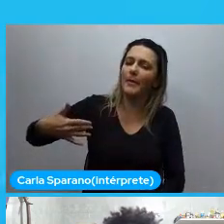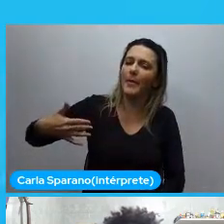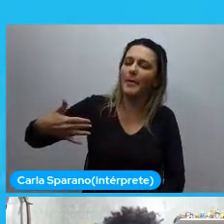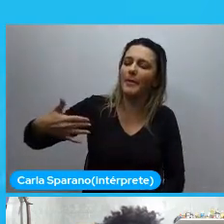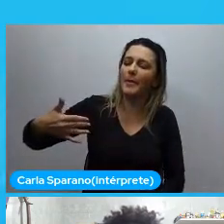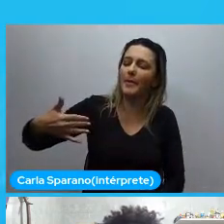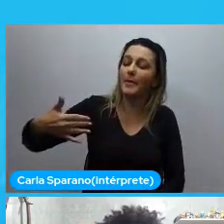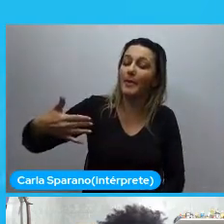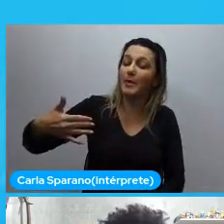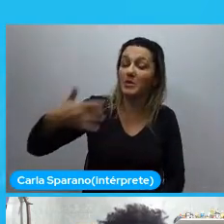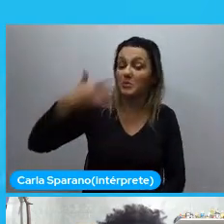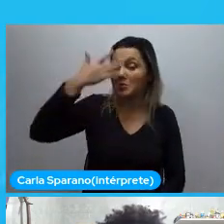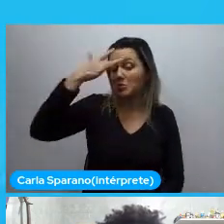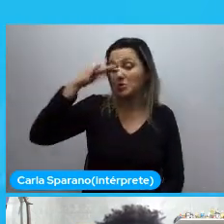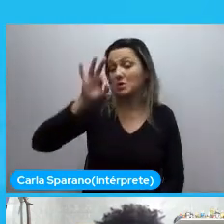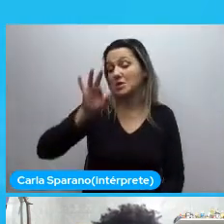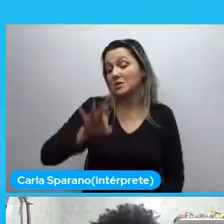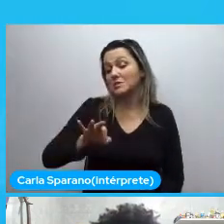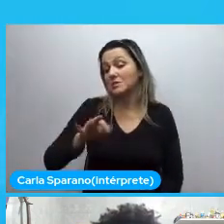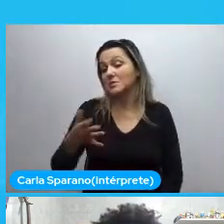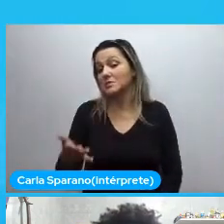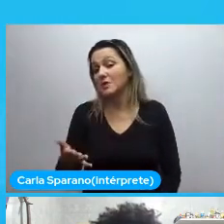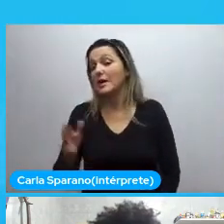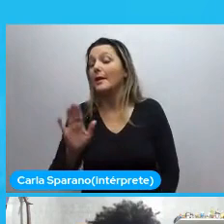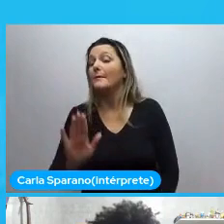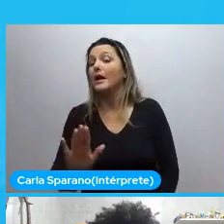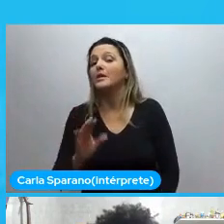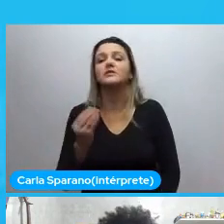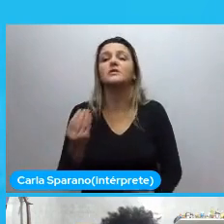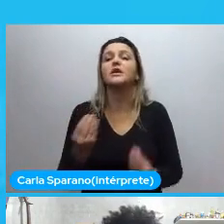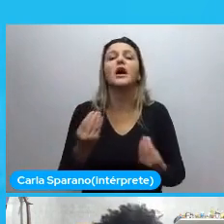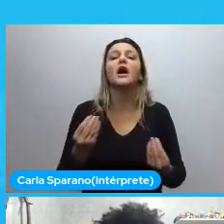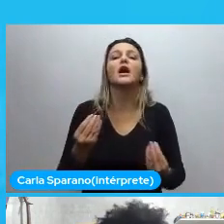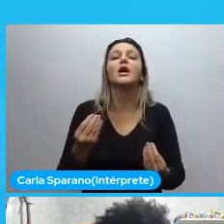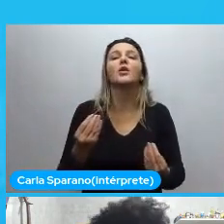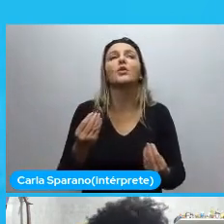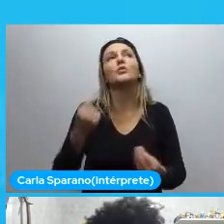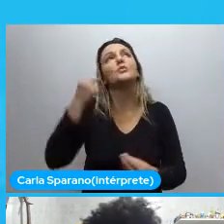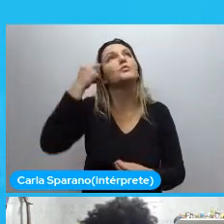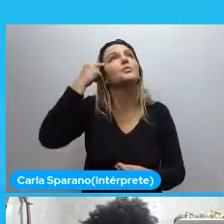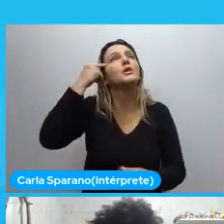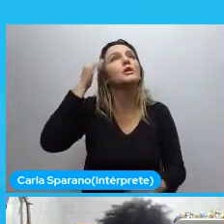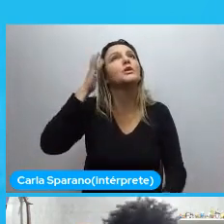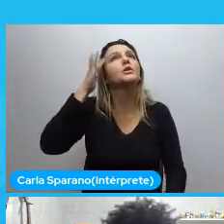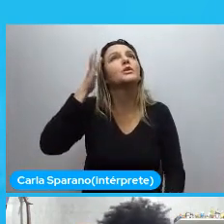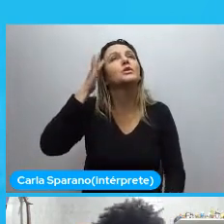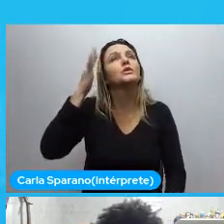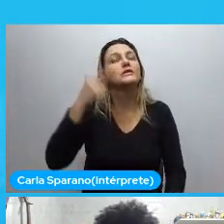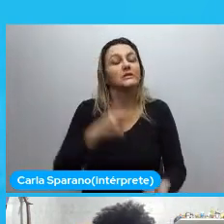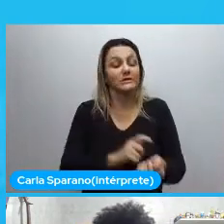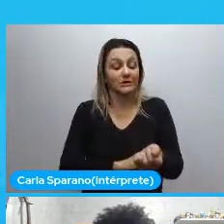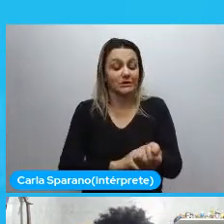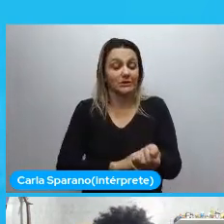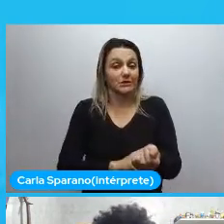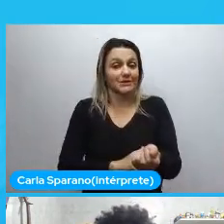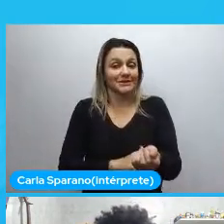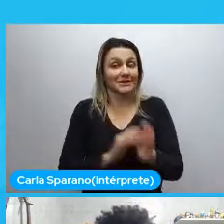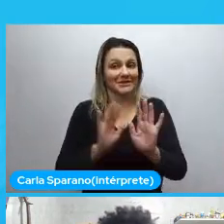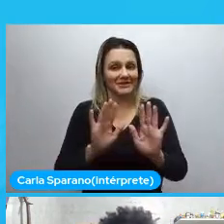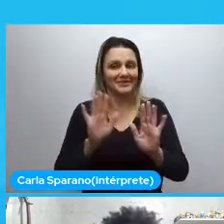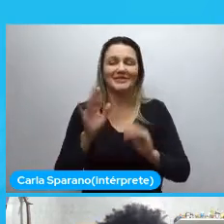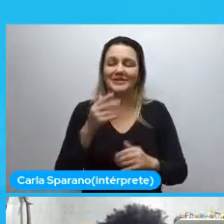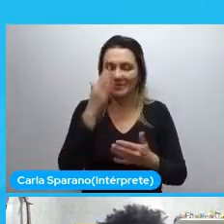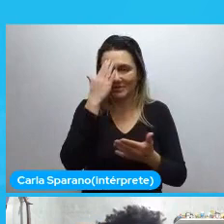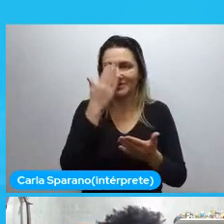certo eu dizer. Essa afirmação. Essa colocação. Mas é como ela está. Está vindo na minha cabeça. Pois estou. Extremamente nervosa. Está vindo na minha cabeça. Mas eu